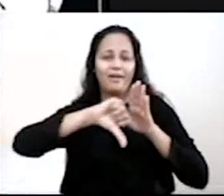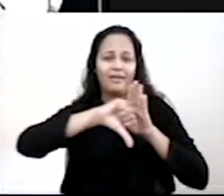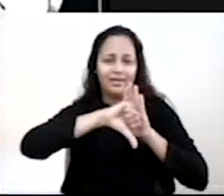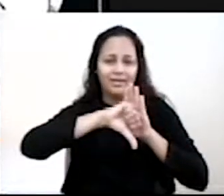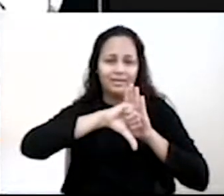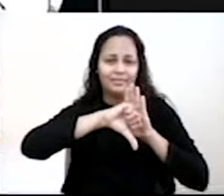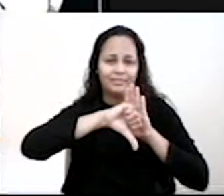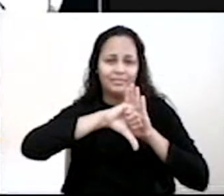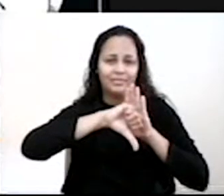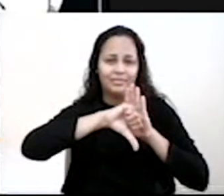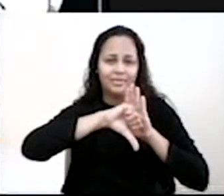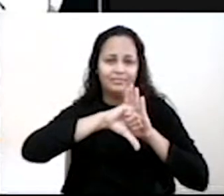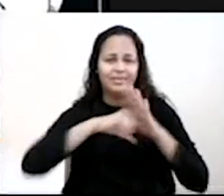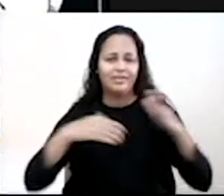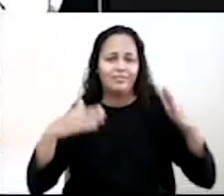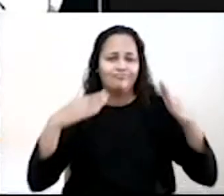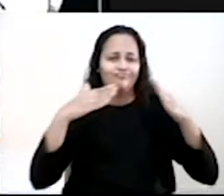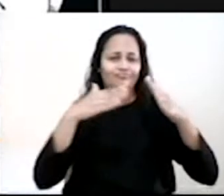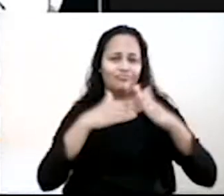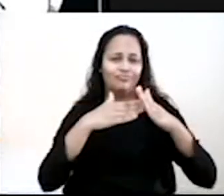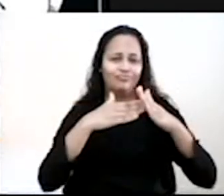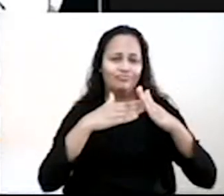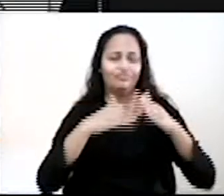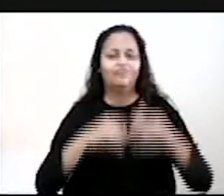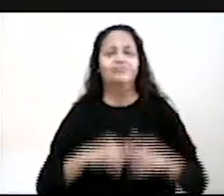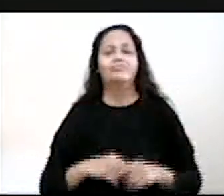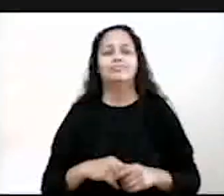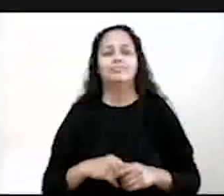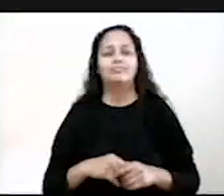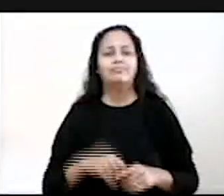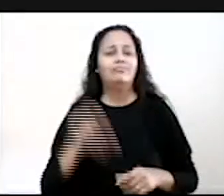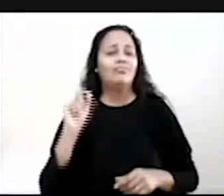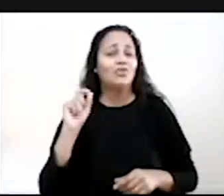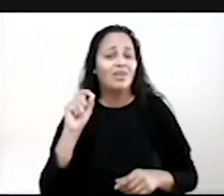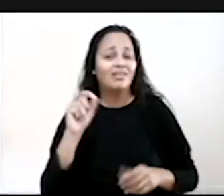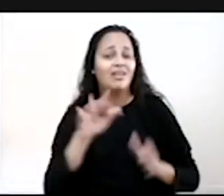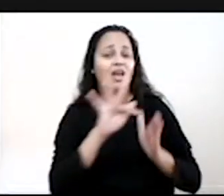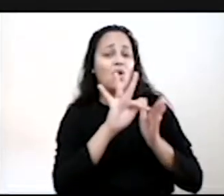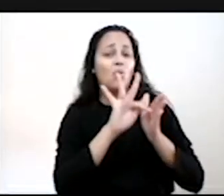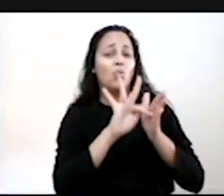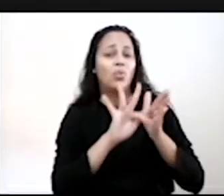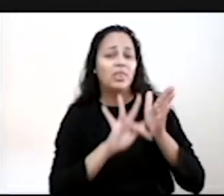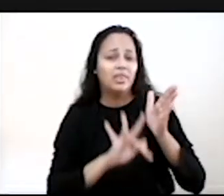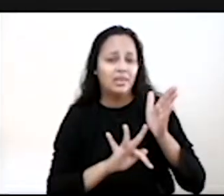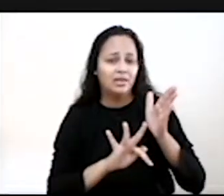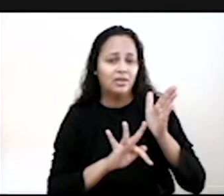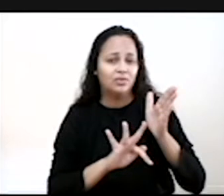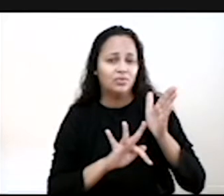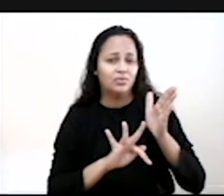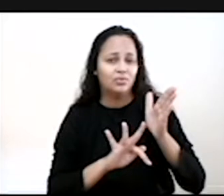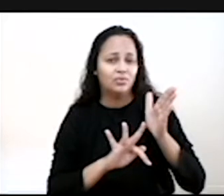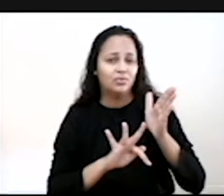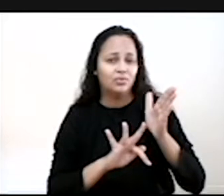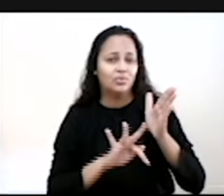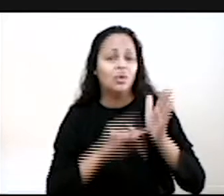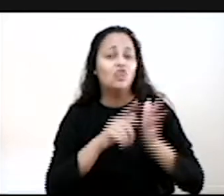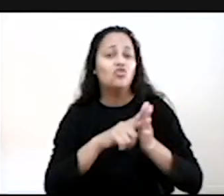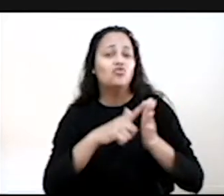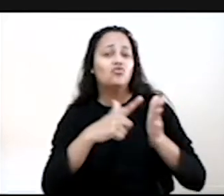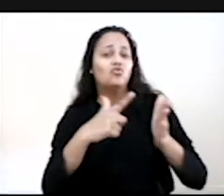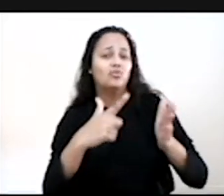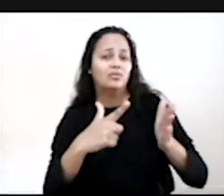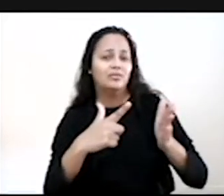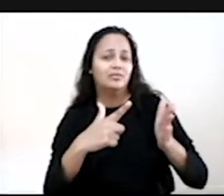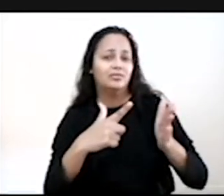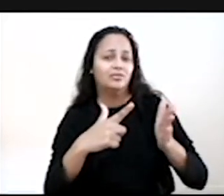E aí, ele tem que ser combatido. E o que é um texto jornalístico? Nós falamos